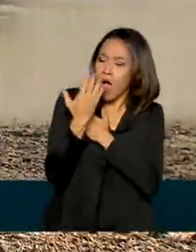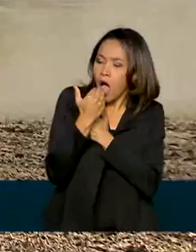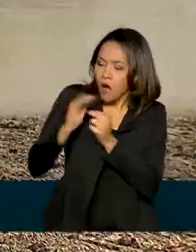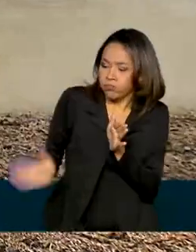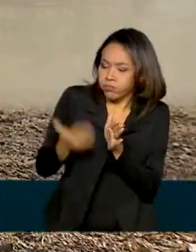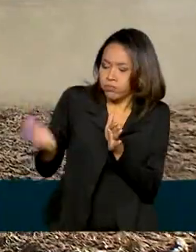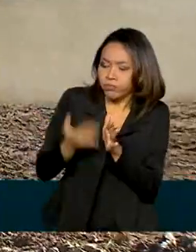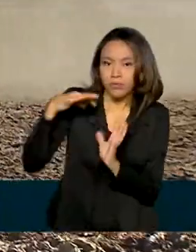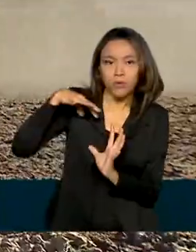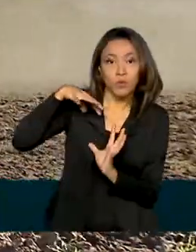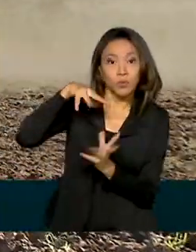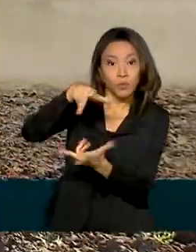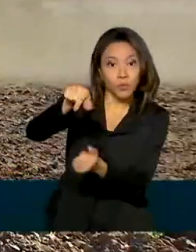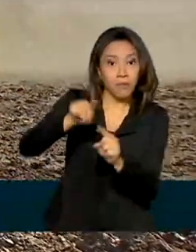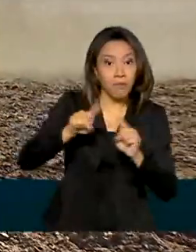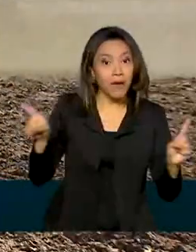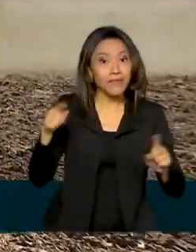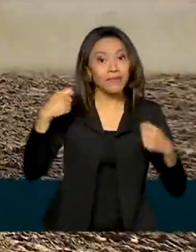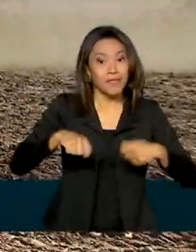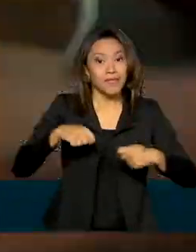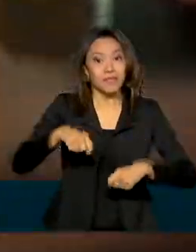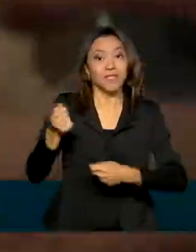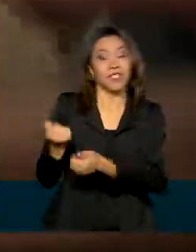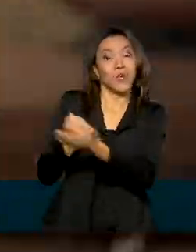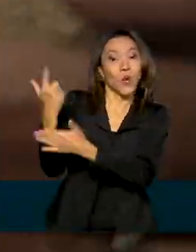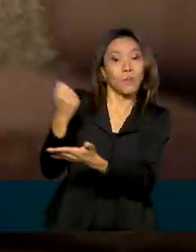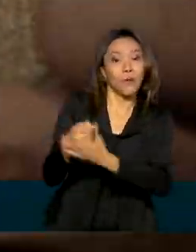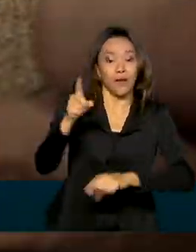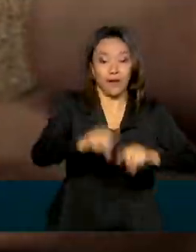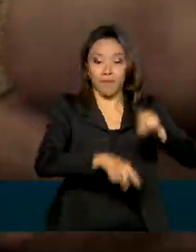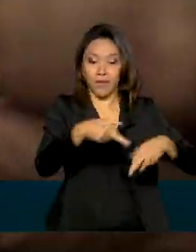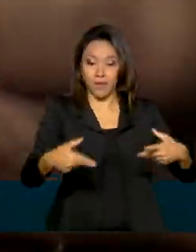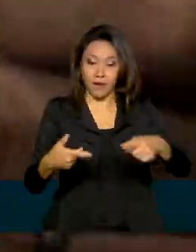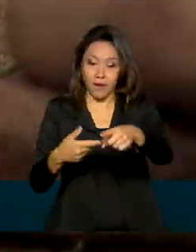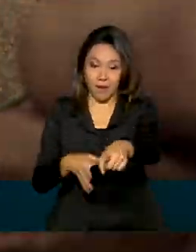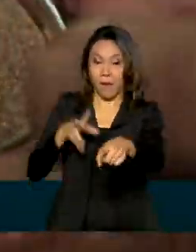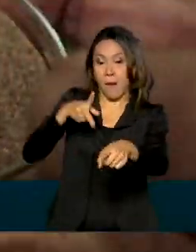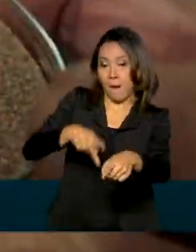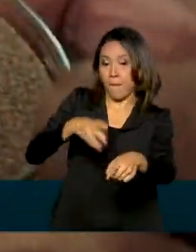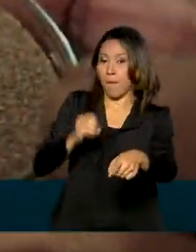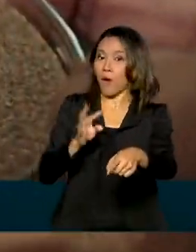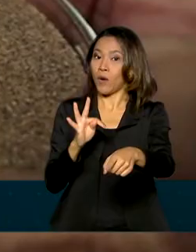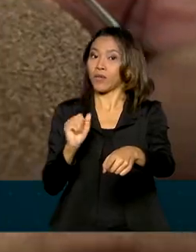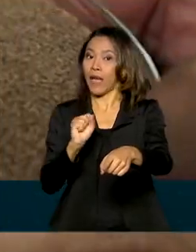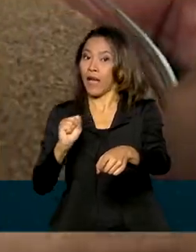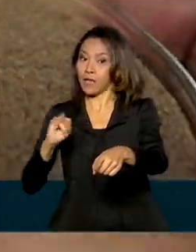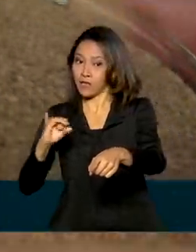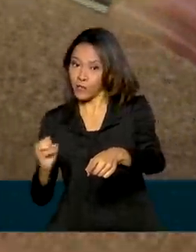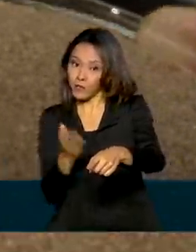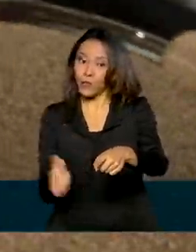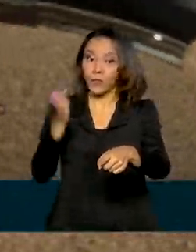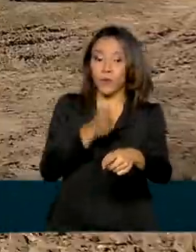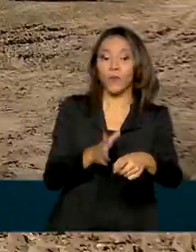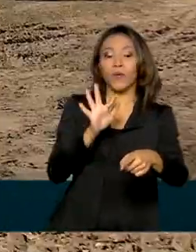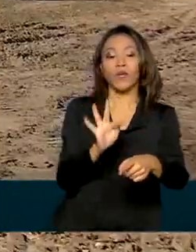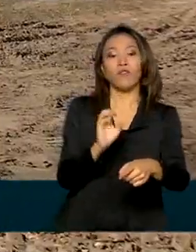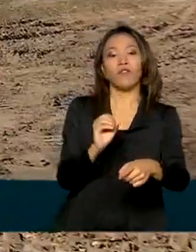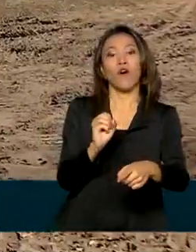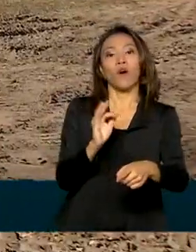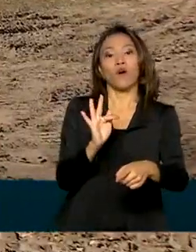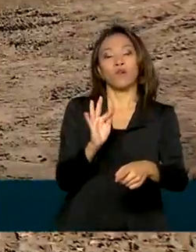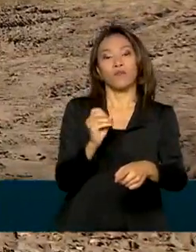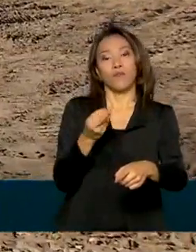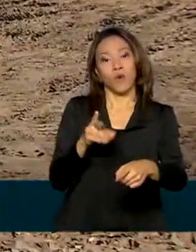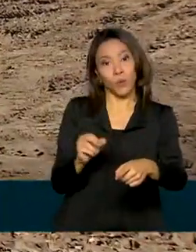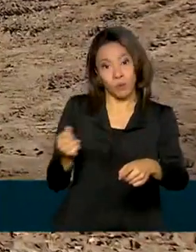ainda depende da importação de matérias-primas, como fósforo e potássio, para produzir fertilizantes, que são